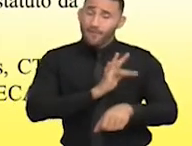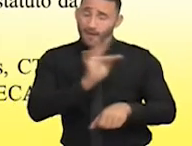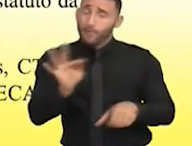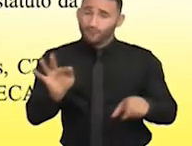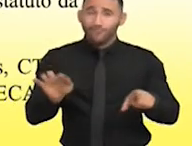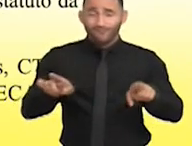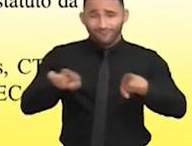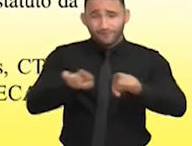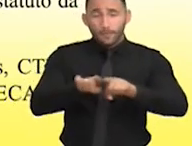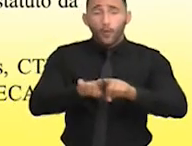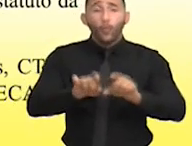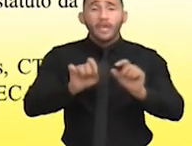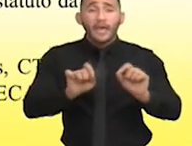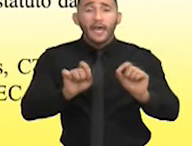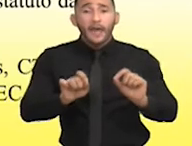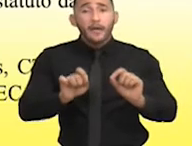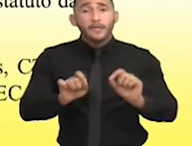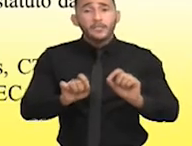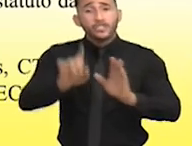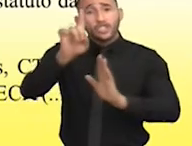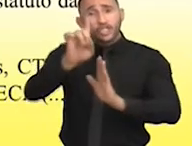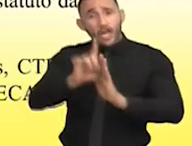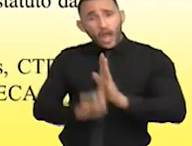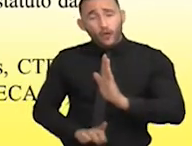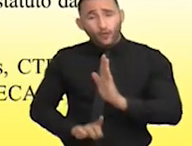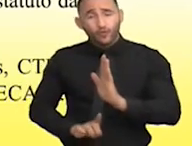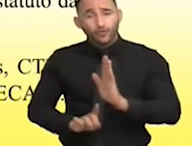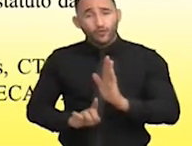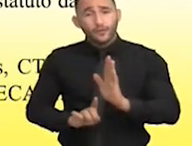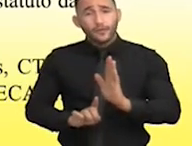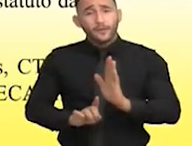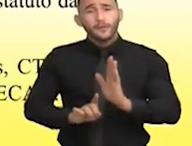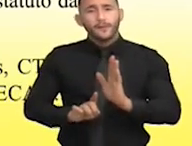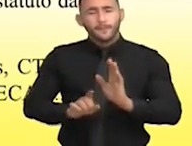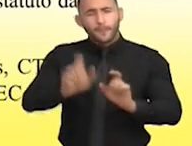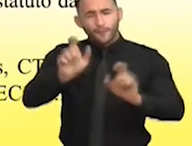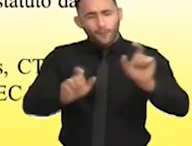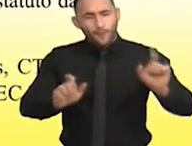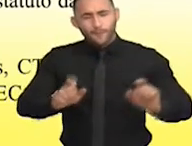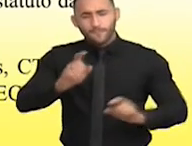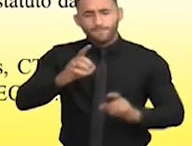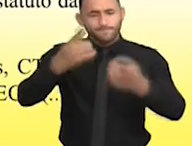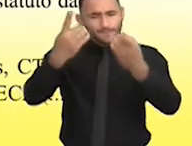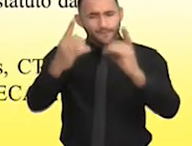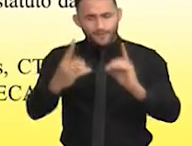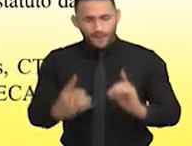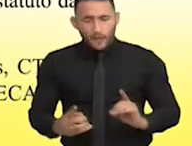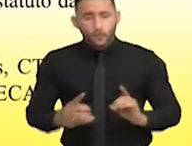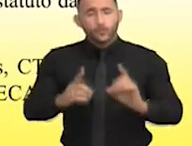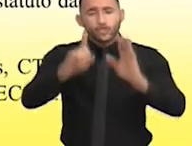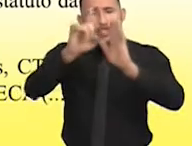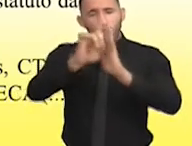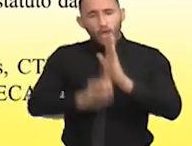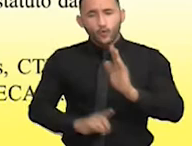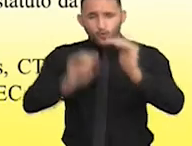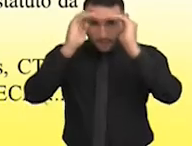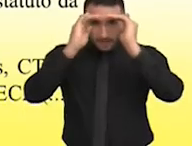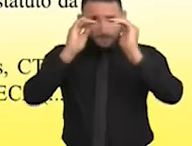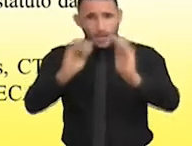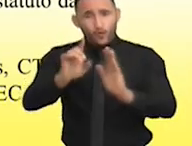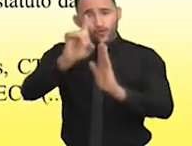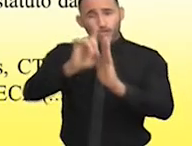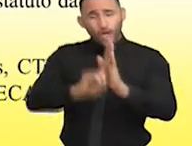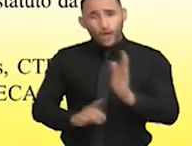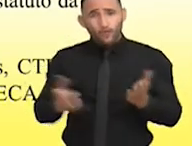é garantir direitos de políticas públicas, garantir direitos humanos, garantir direito de respeito, direito de inclusão